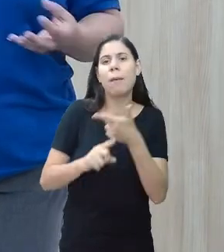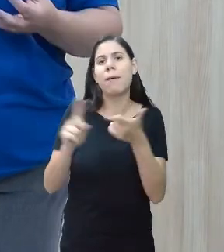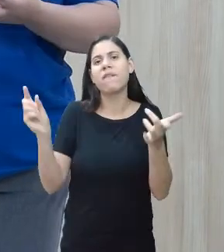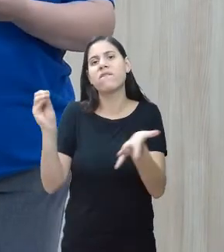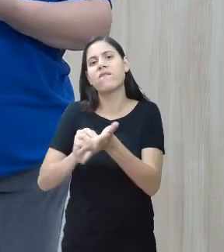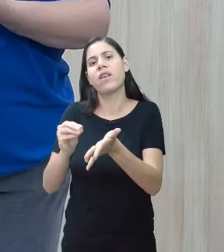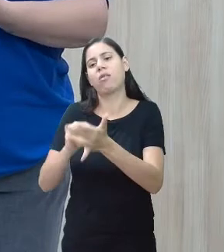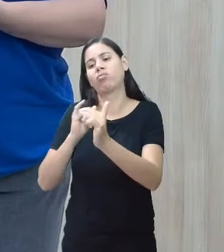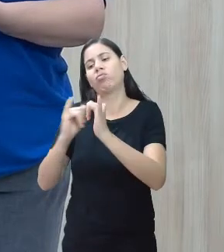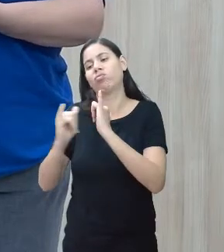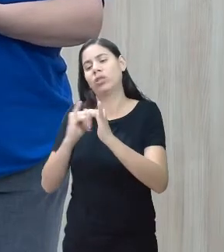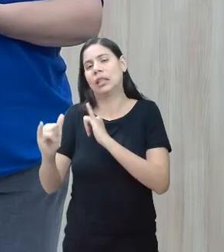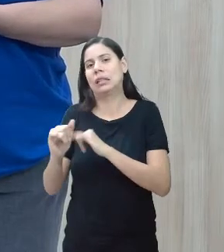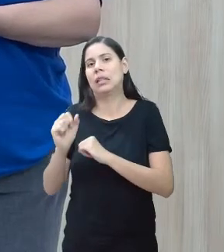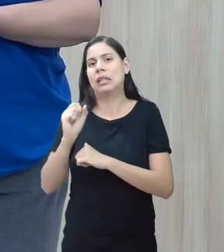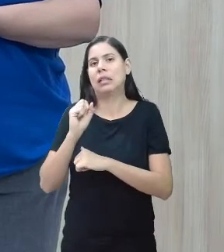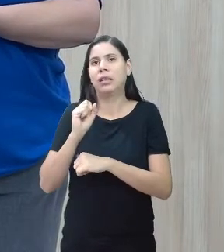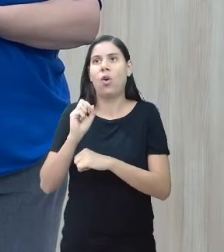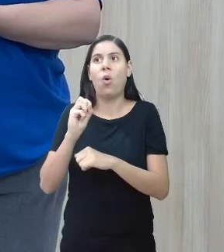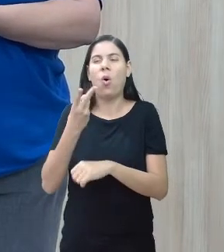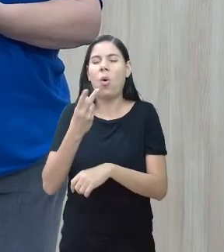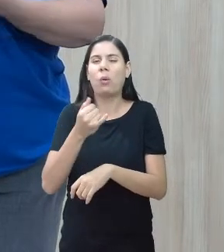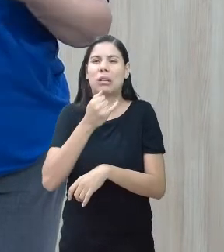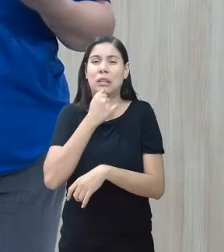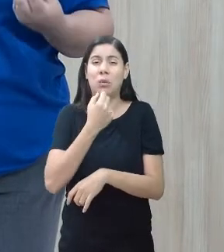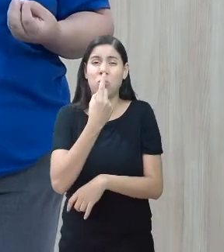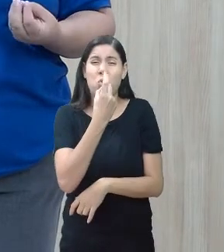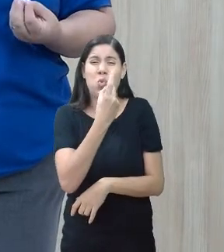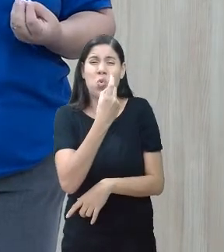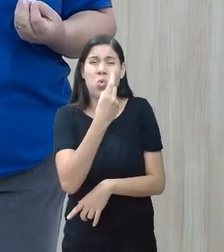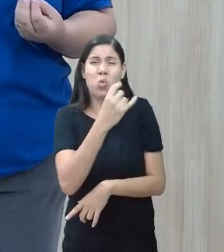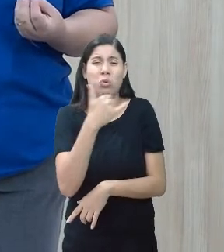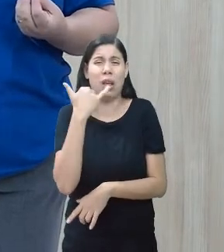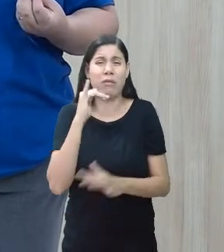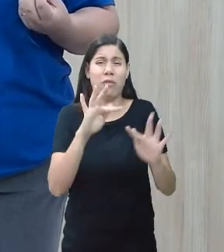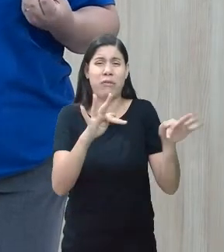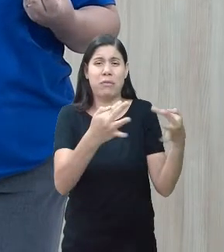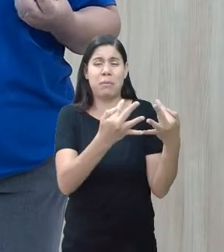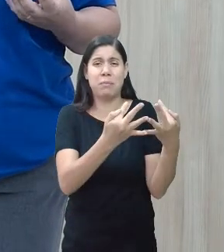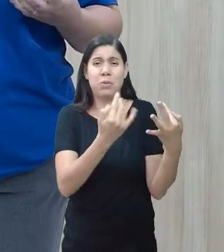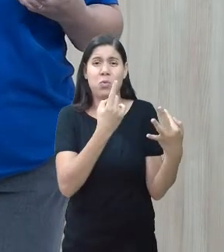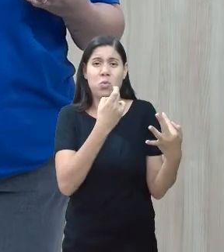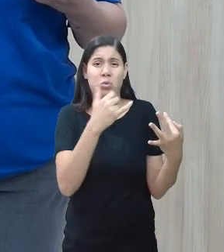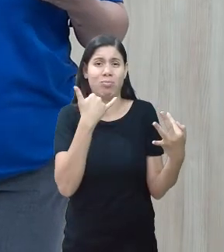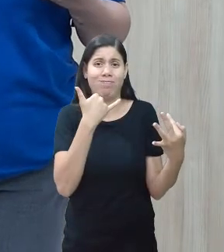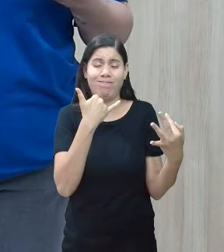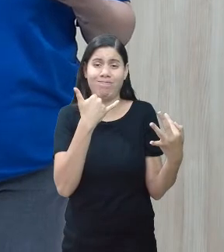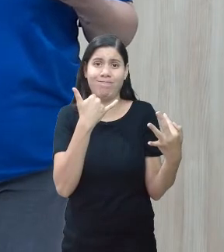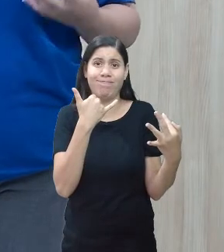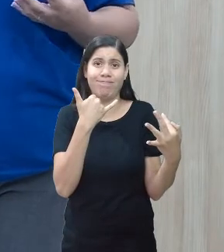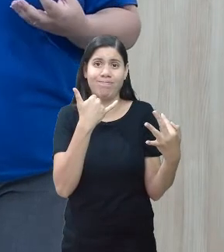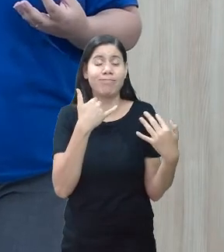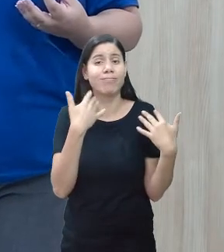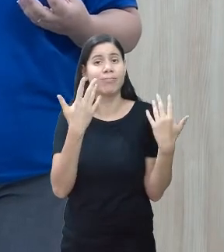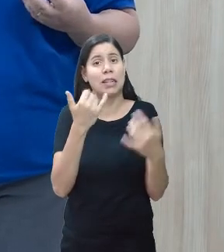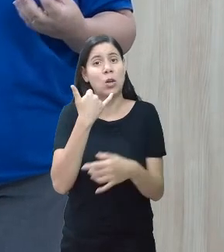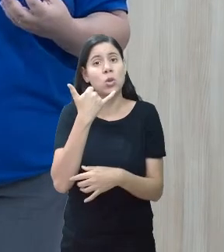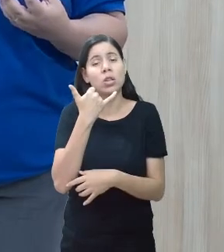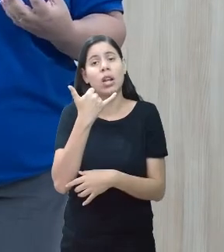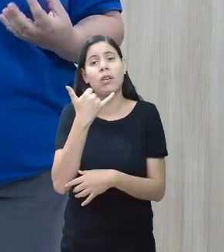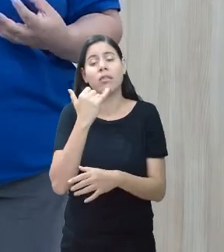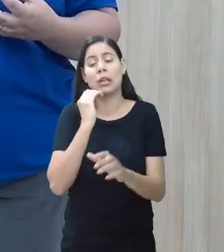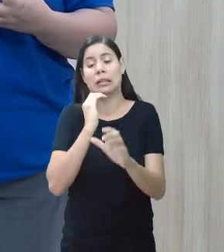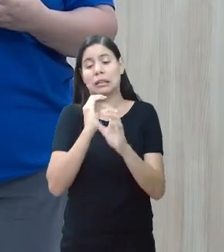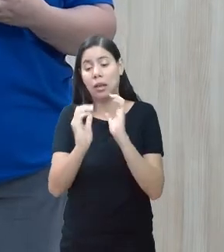tem apenas um telefone para a família, ou é da mãe, ou é do pai. E esse telefone, essa